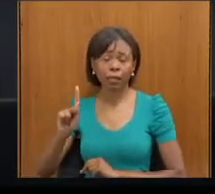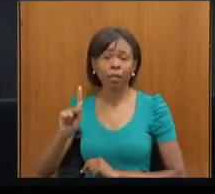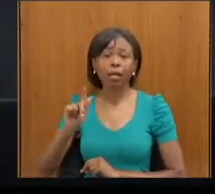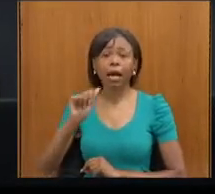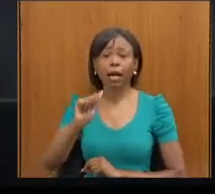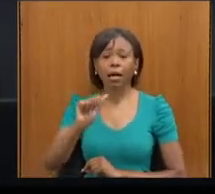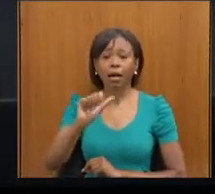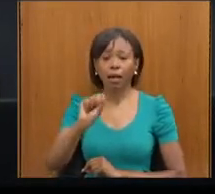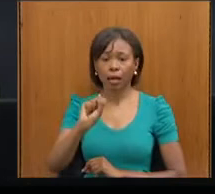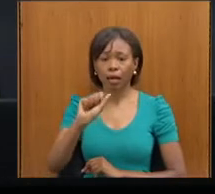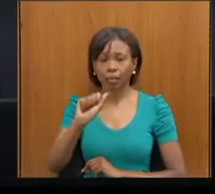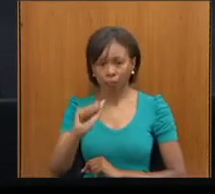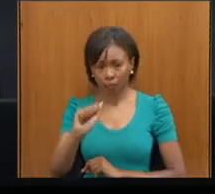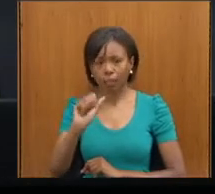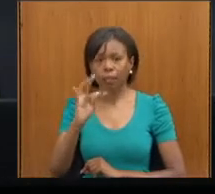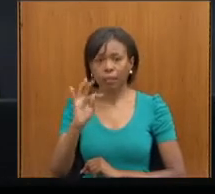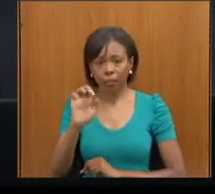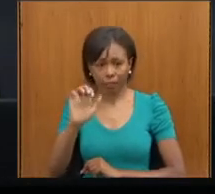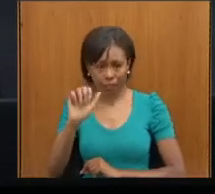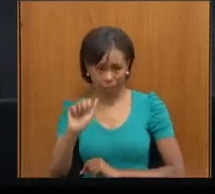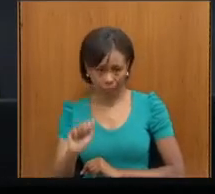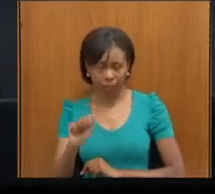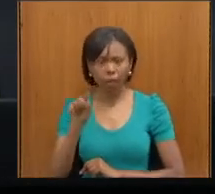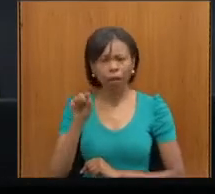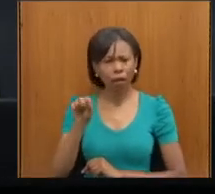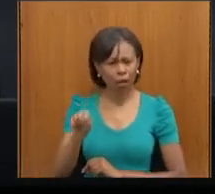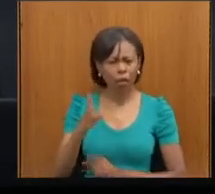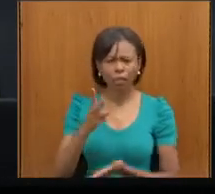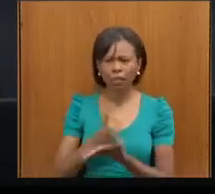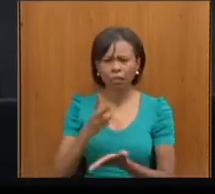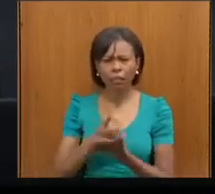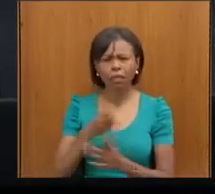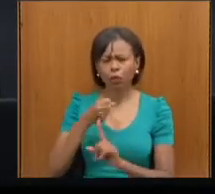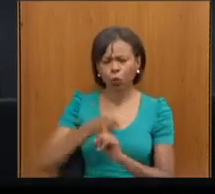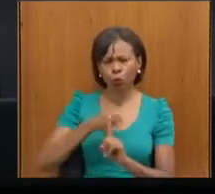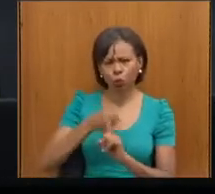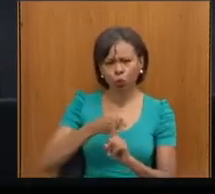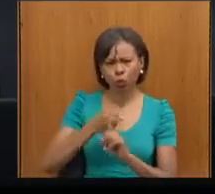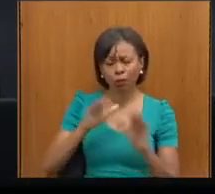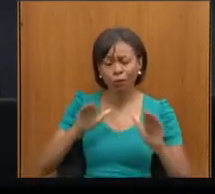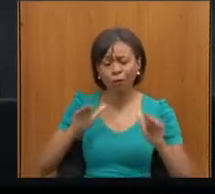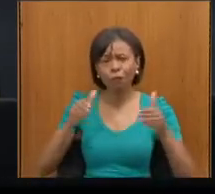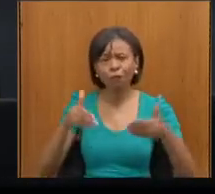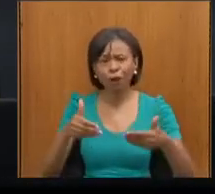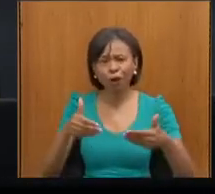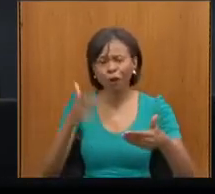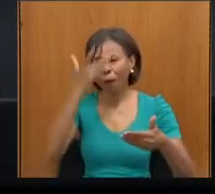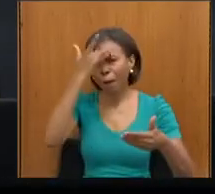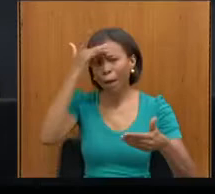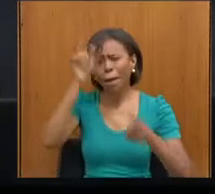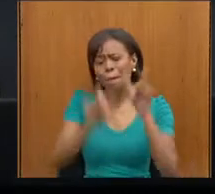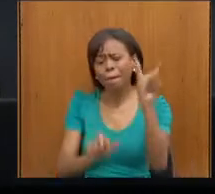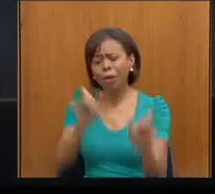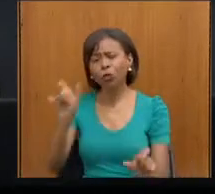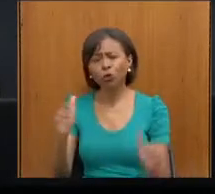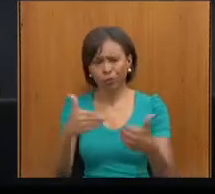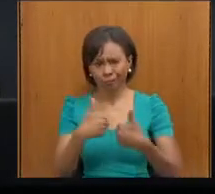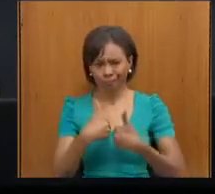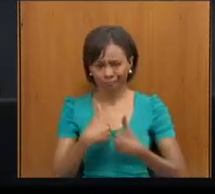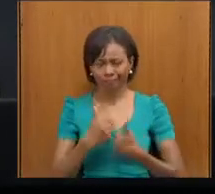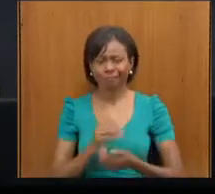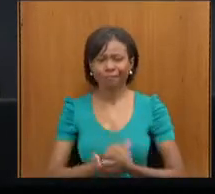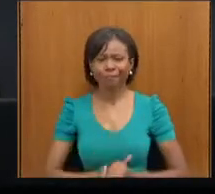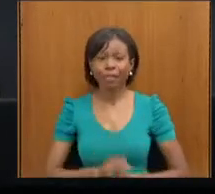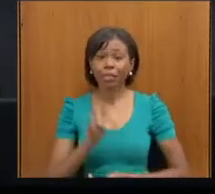que está aí sempre lutando pelas pessoas com transtorno do espectro do autismo. Fala sua, Cíntia, cinco